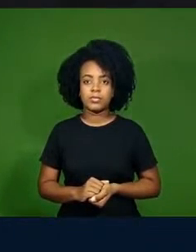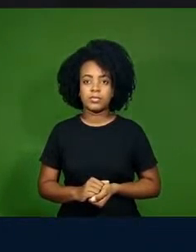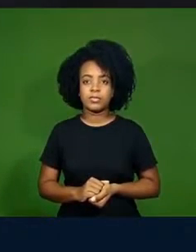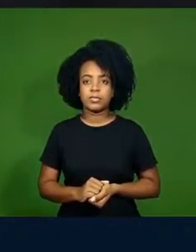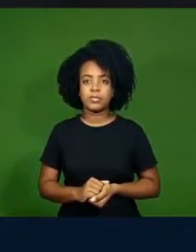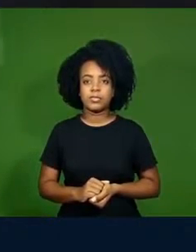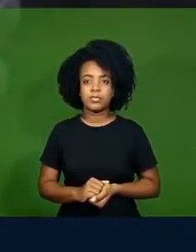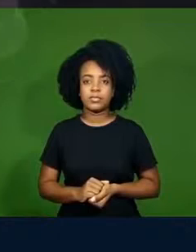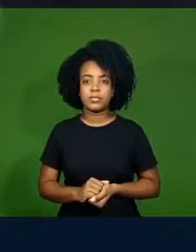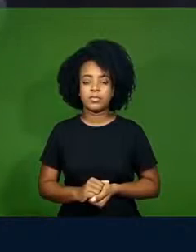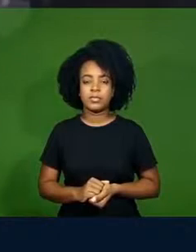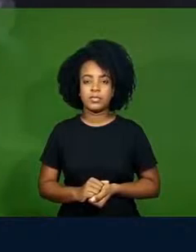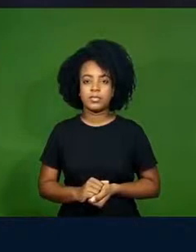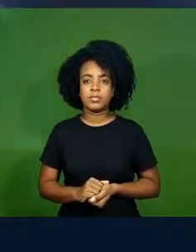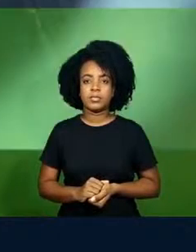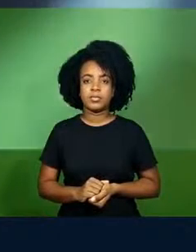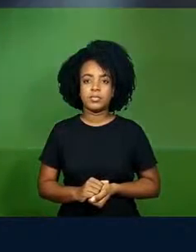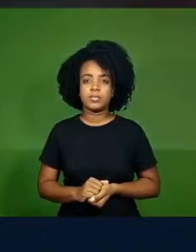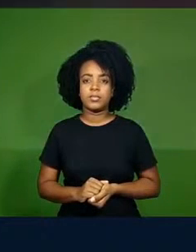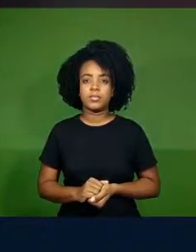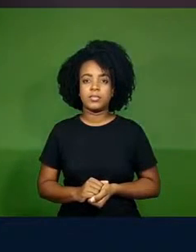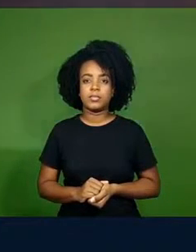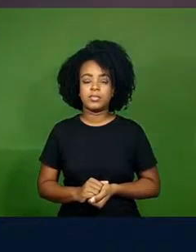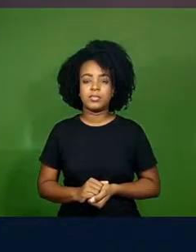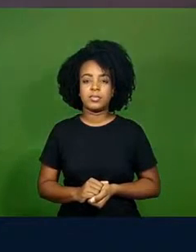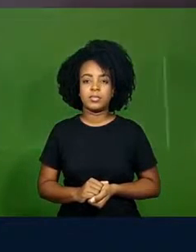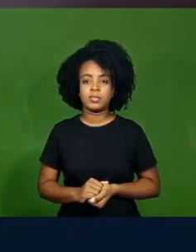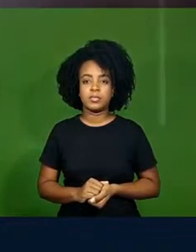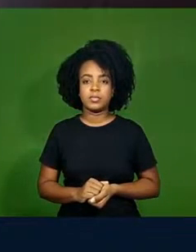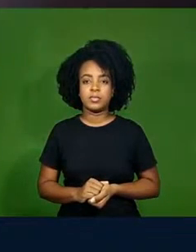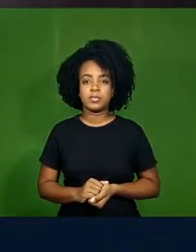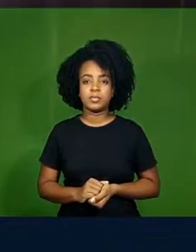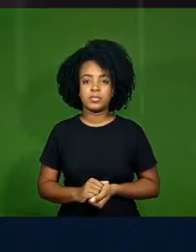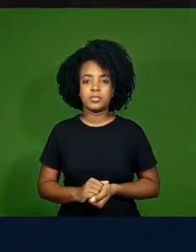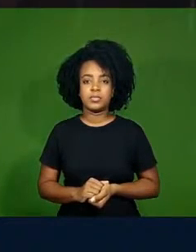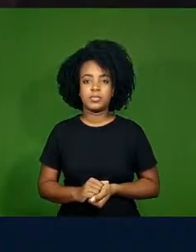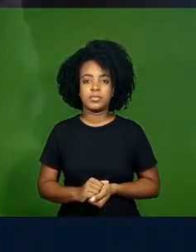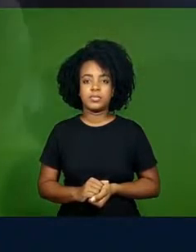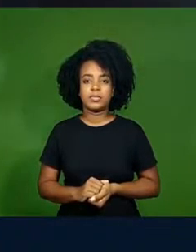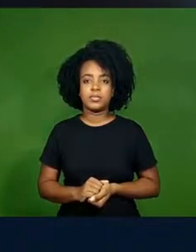O que é isso? O que É isso?